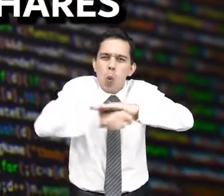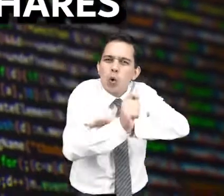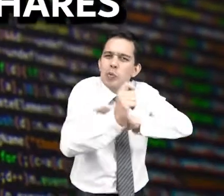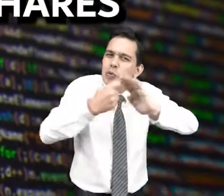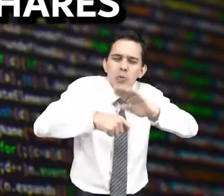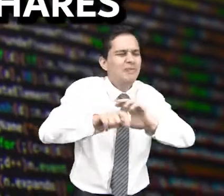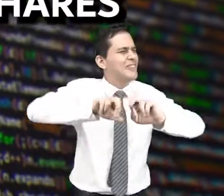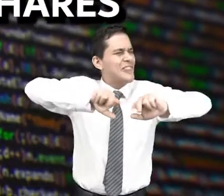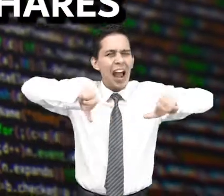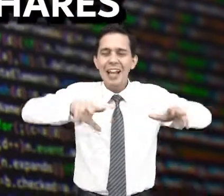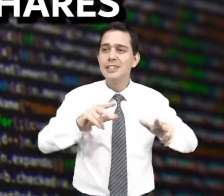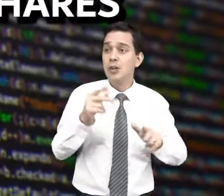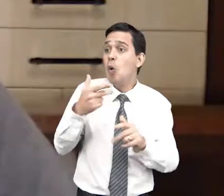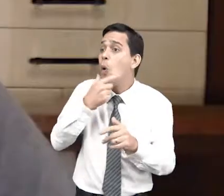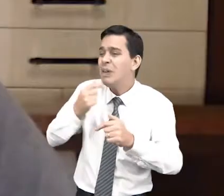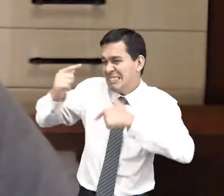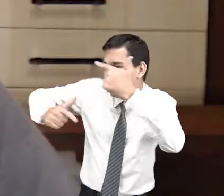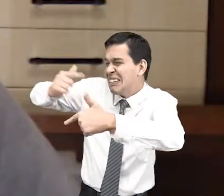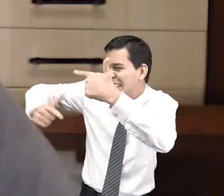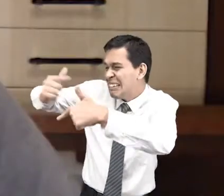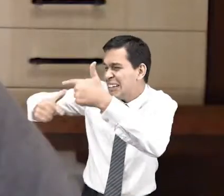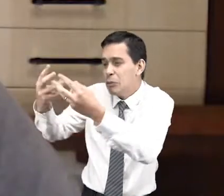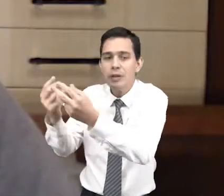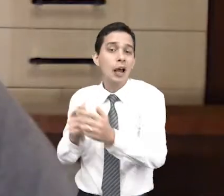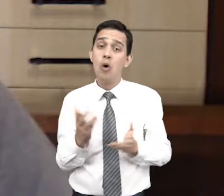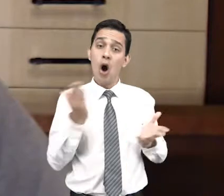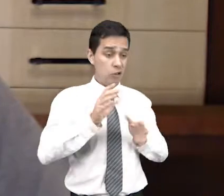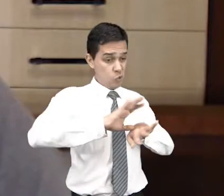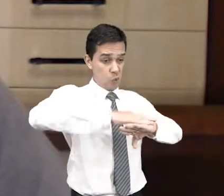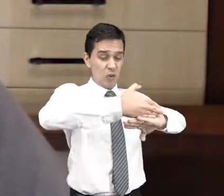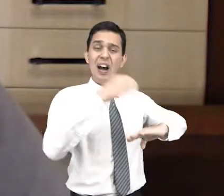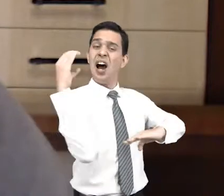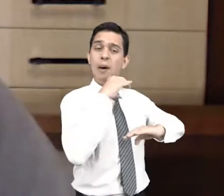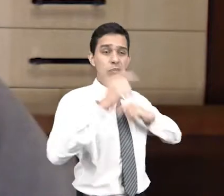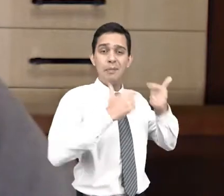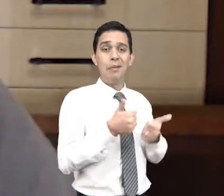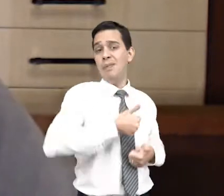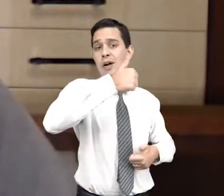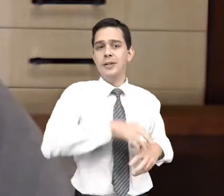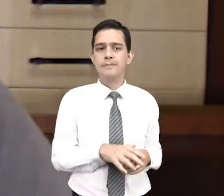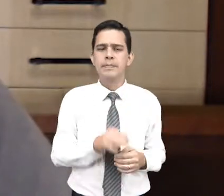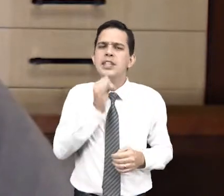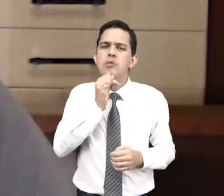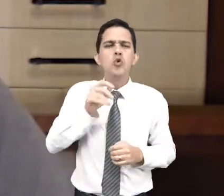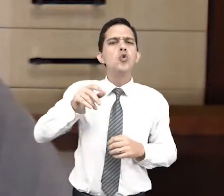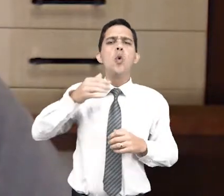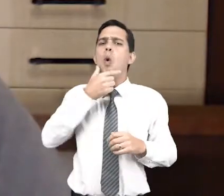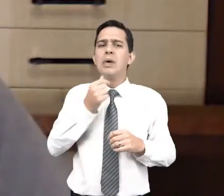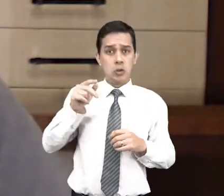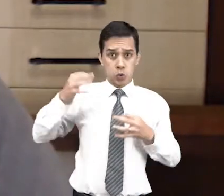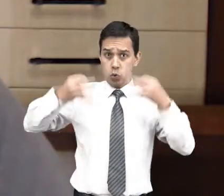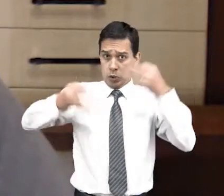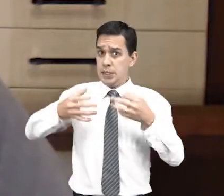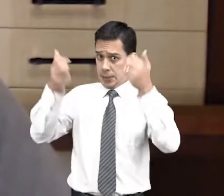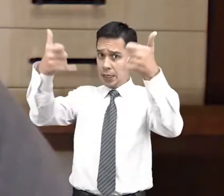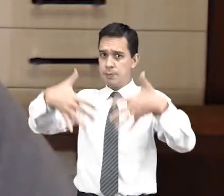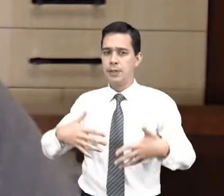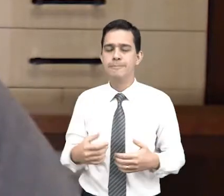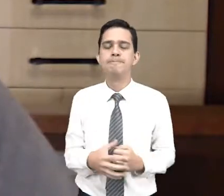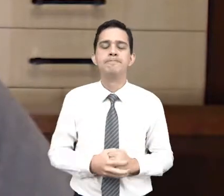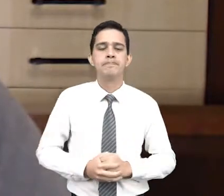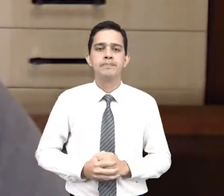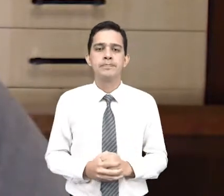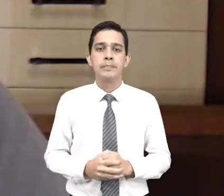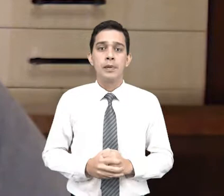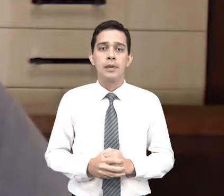de horas do trabalho humano, como explica o juiz Braulio Gabriel Guzmão, que coordena o projeto. Existe uma série de